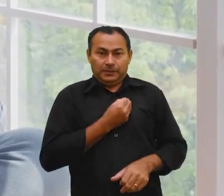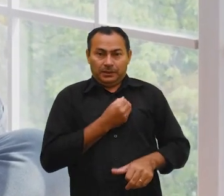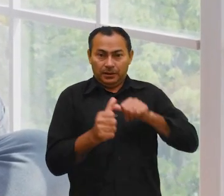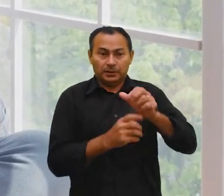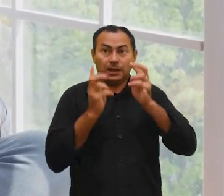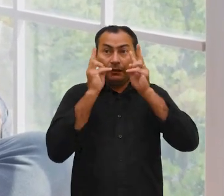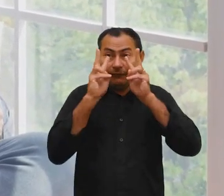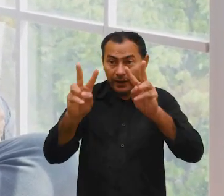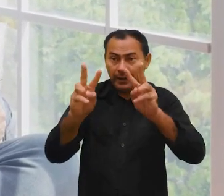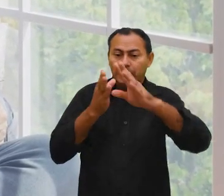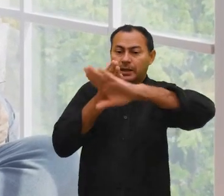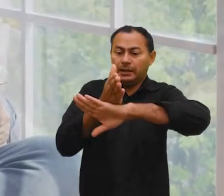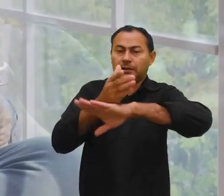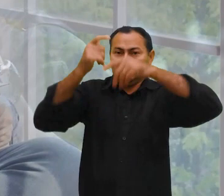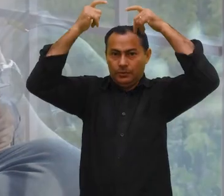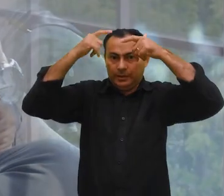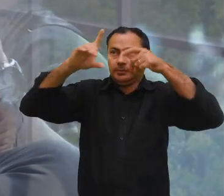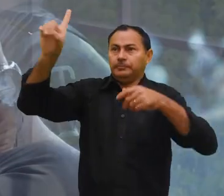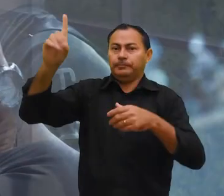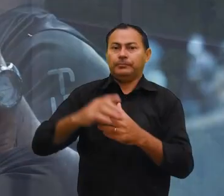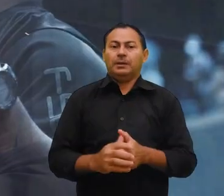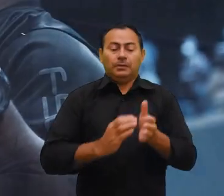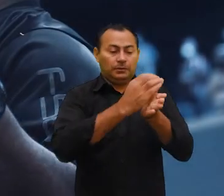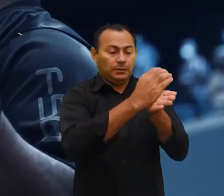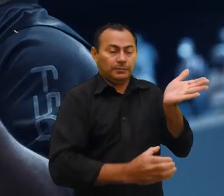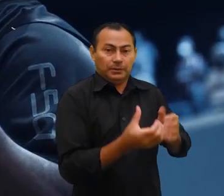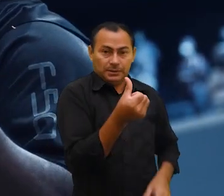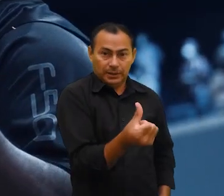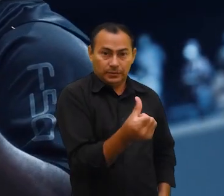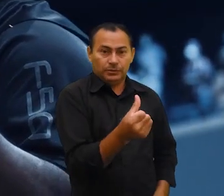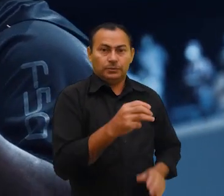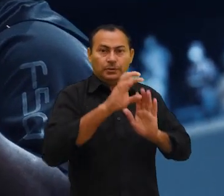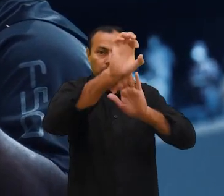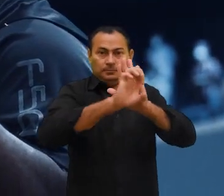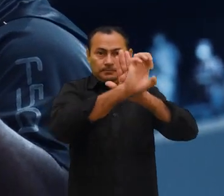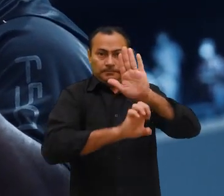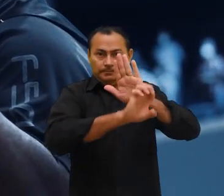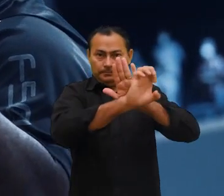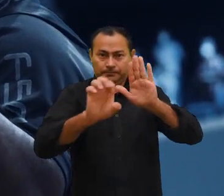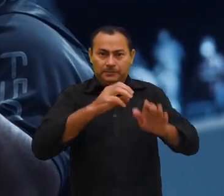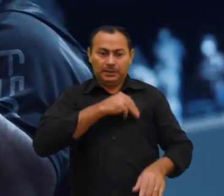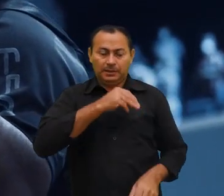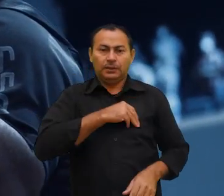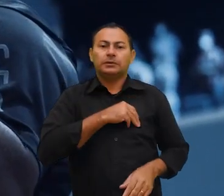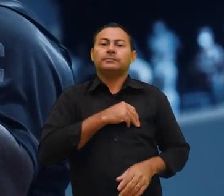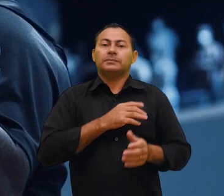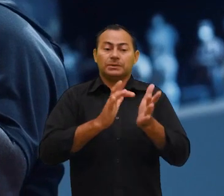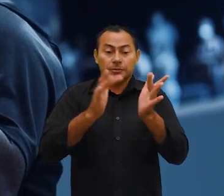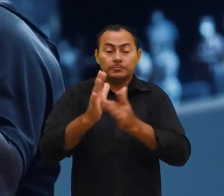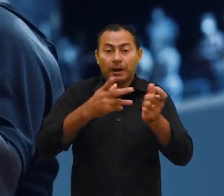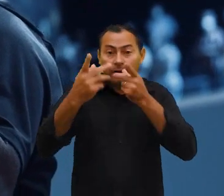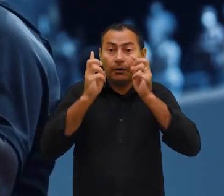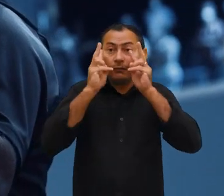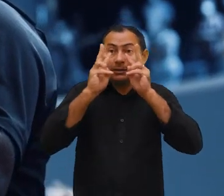vê e entra no reino de Deus. No capítulo 6 de Mateus, Jesus está simplesmente dizendo que